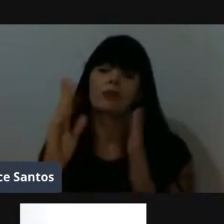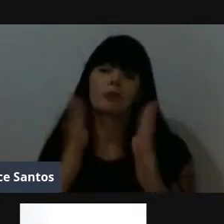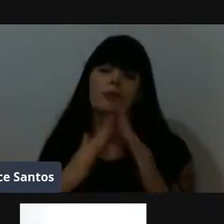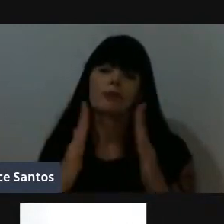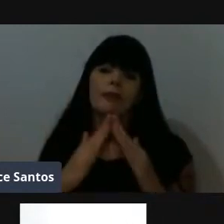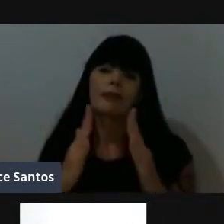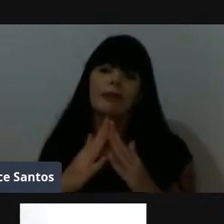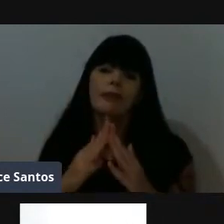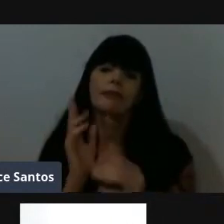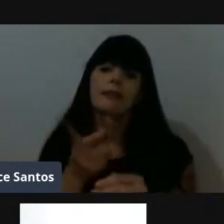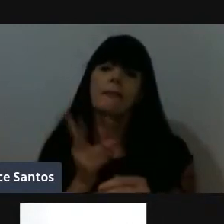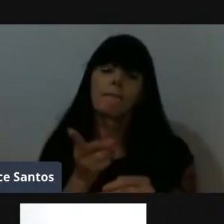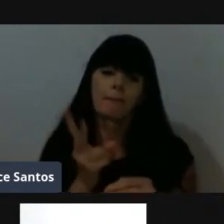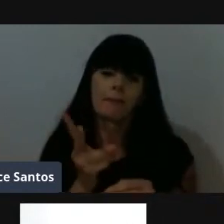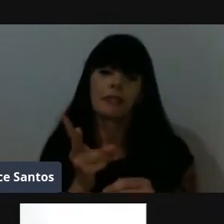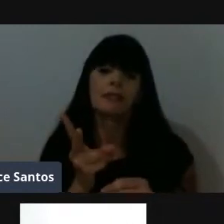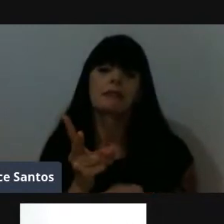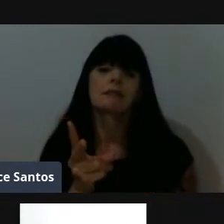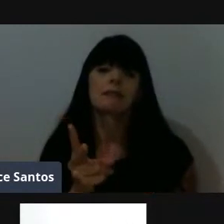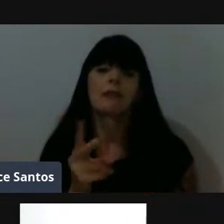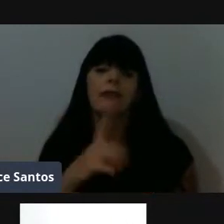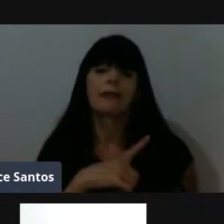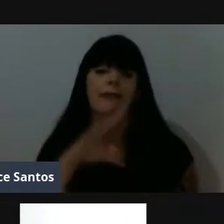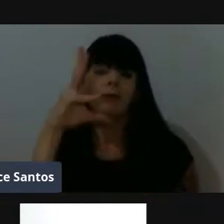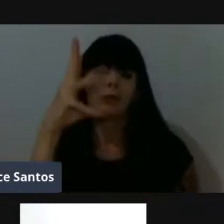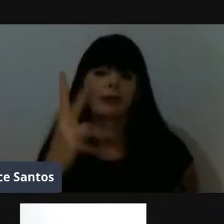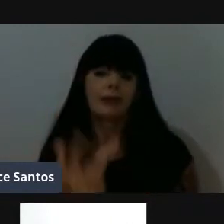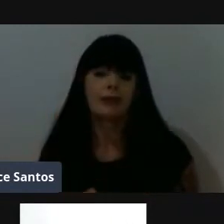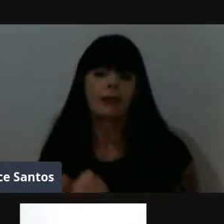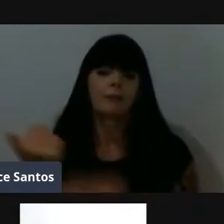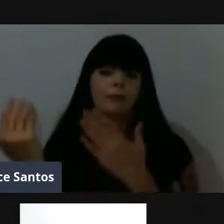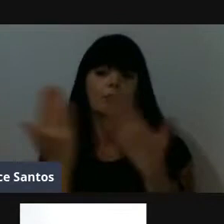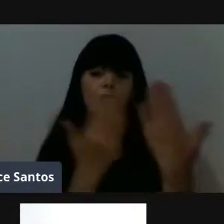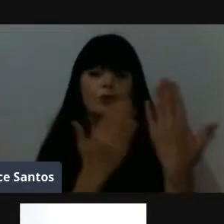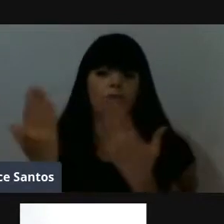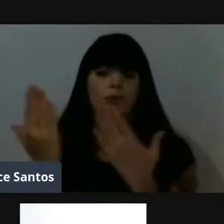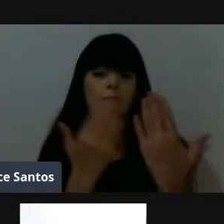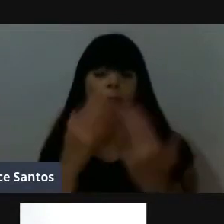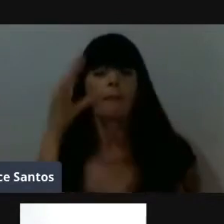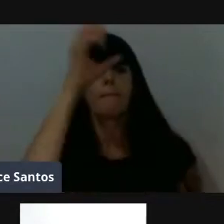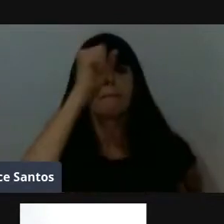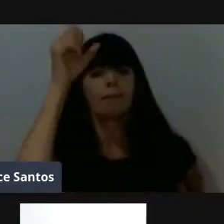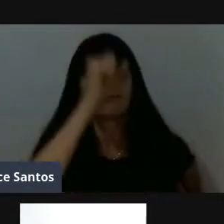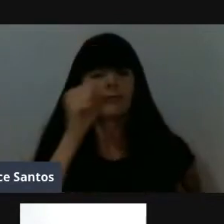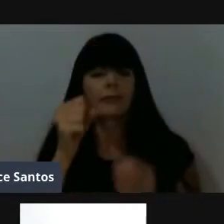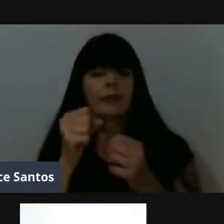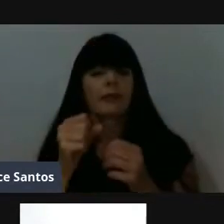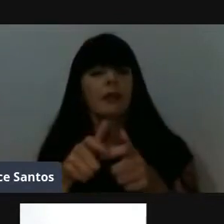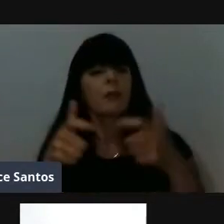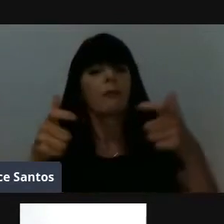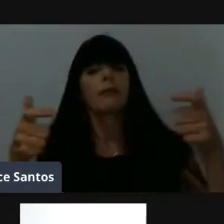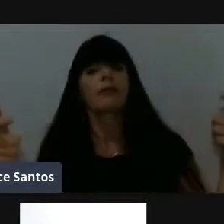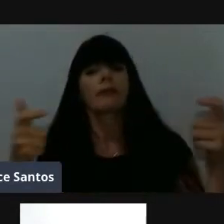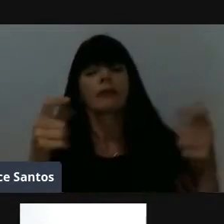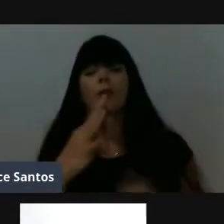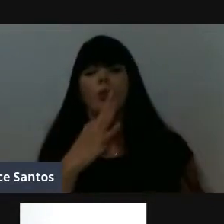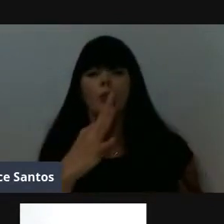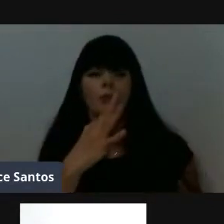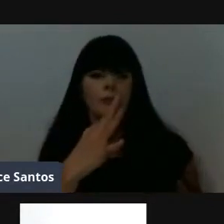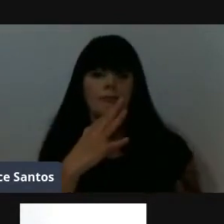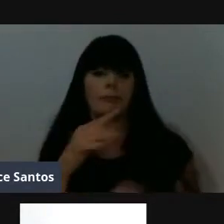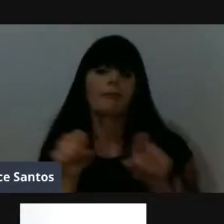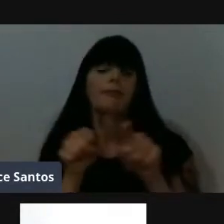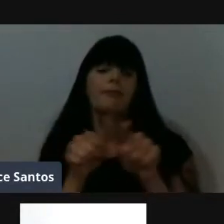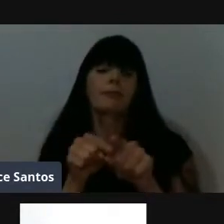mesmo, devido à pandemia, mas ter um tempinho ali, estudar, aprender, aumentar o seu conhecimento, isso é um privilégio que nem todos têm